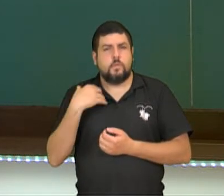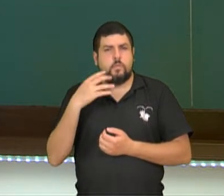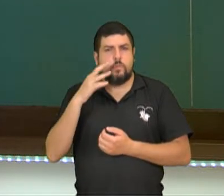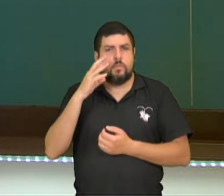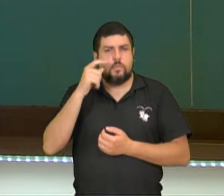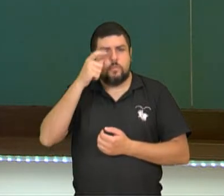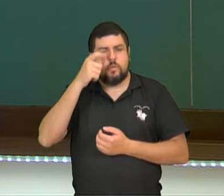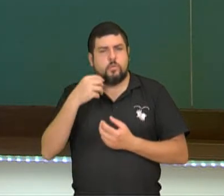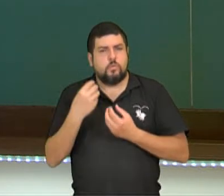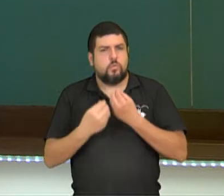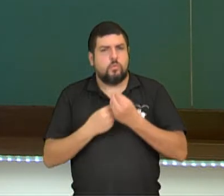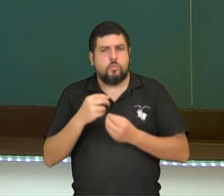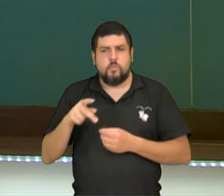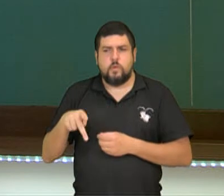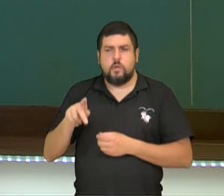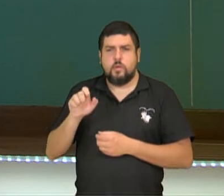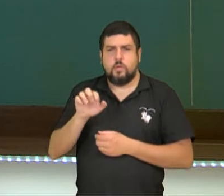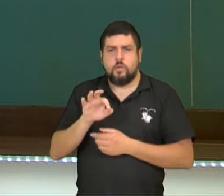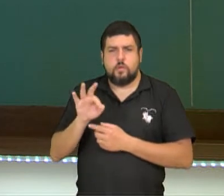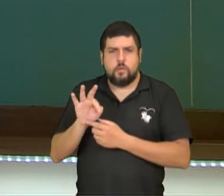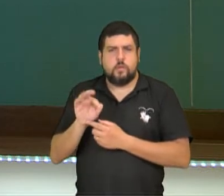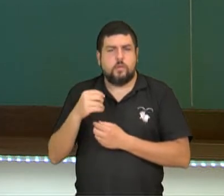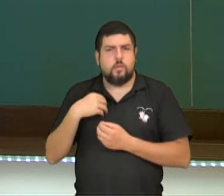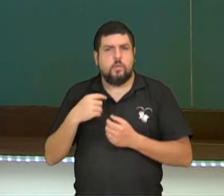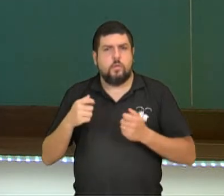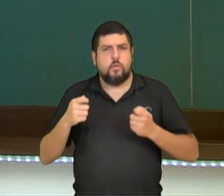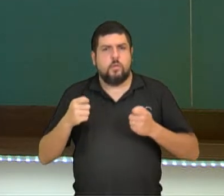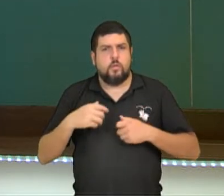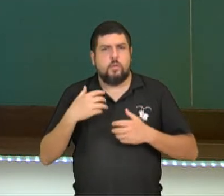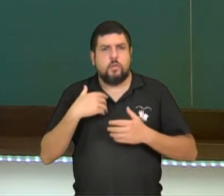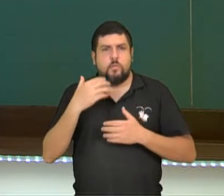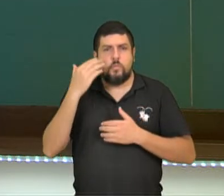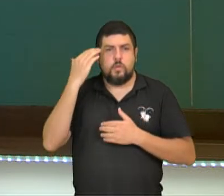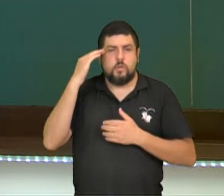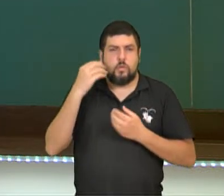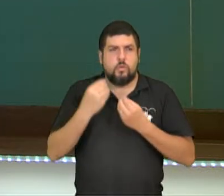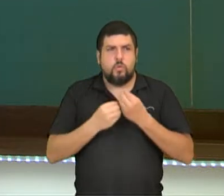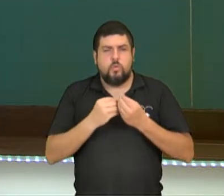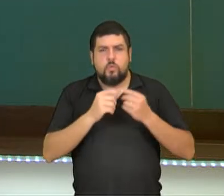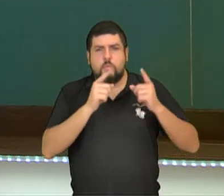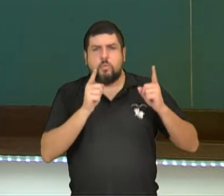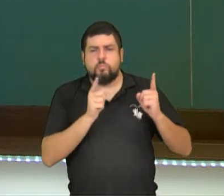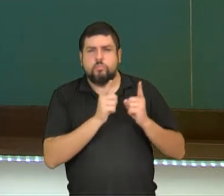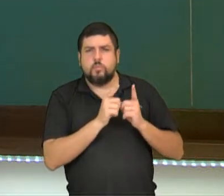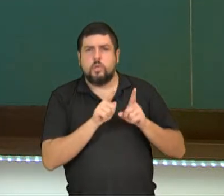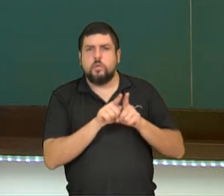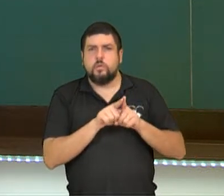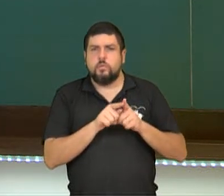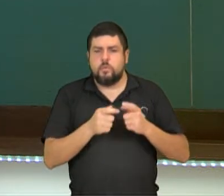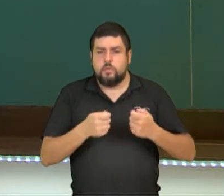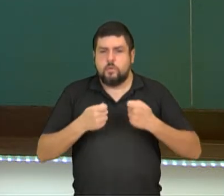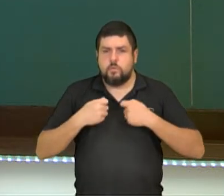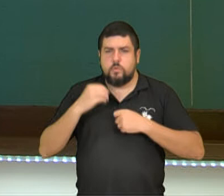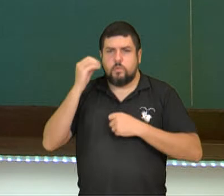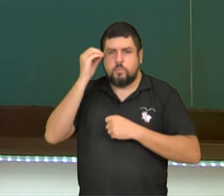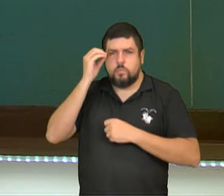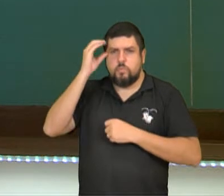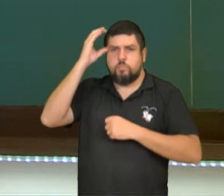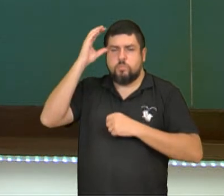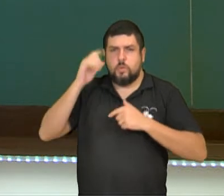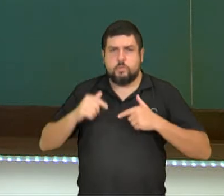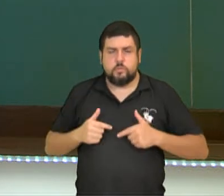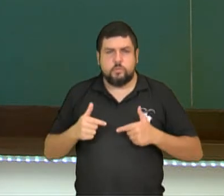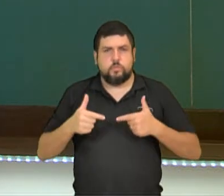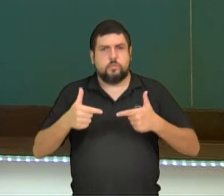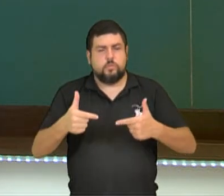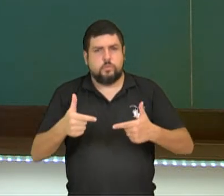como Kant atribui a capacidade de saída da minoridade à possibilidade de ação humana e